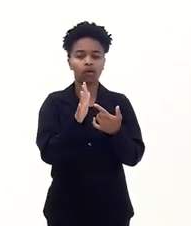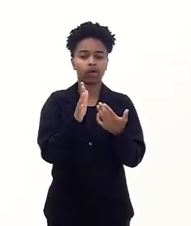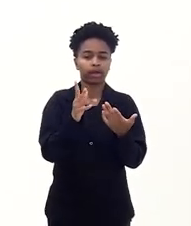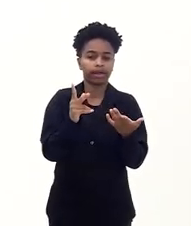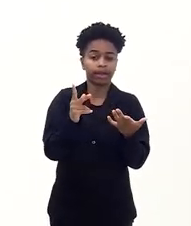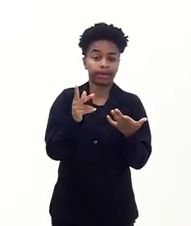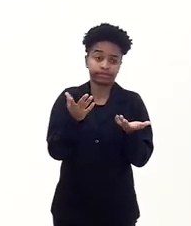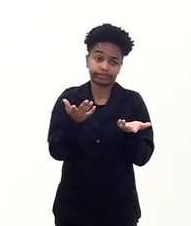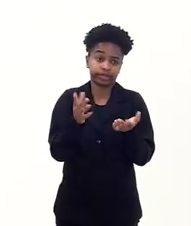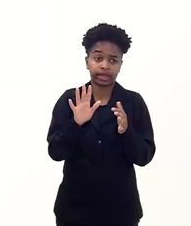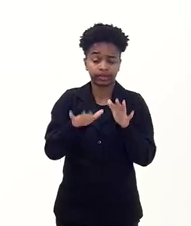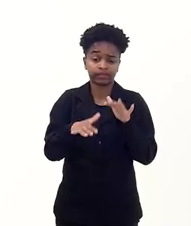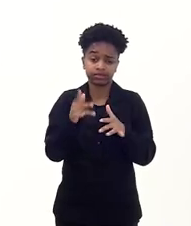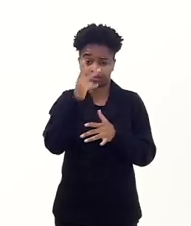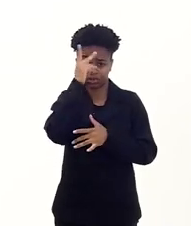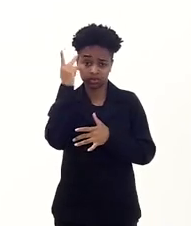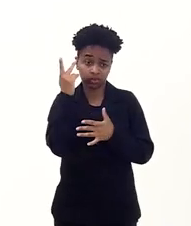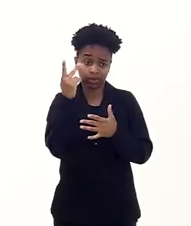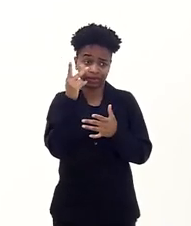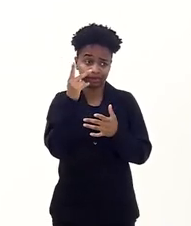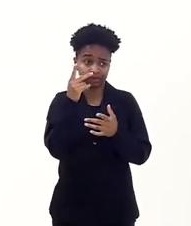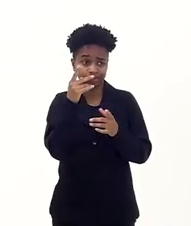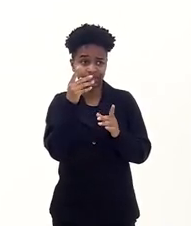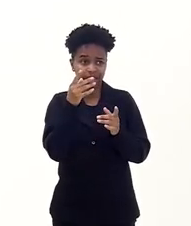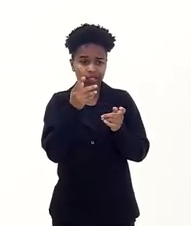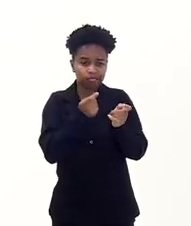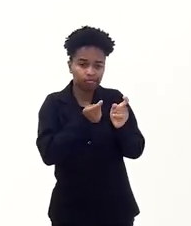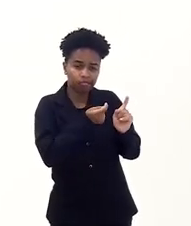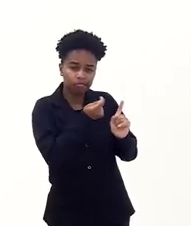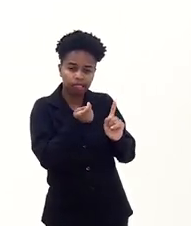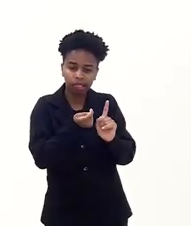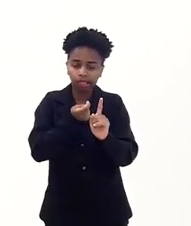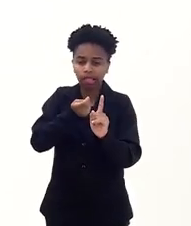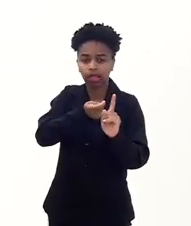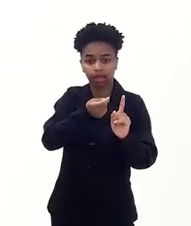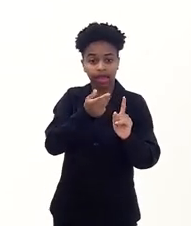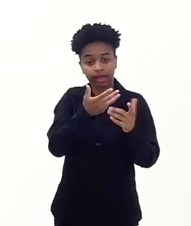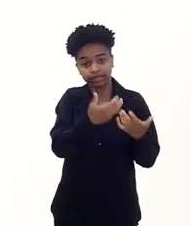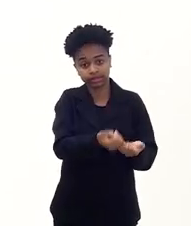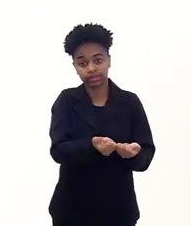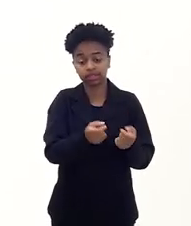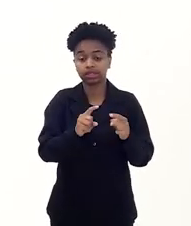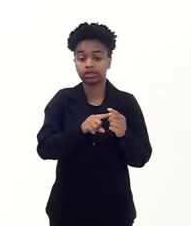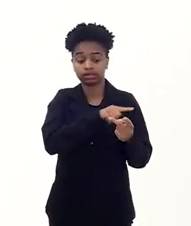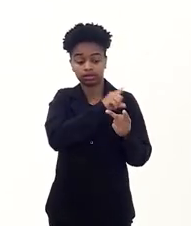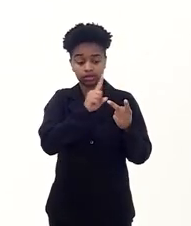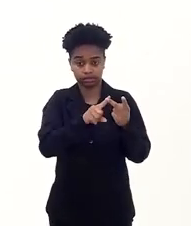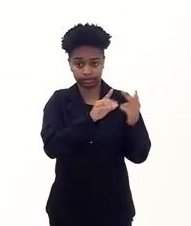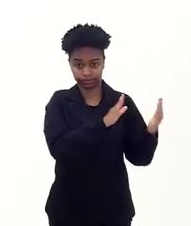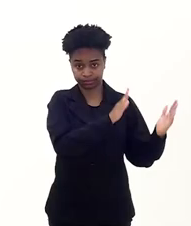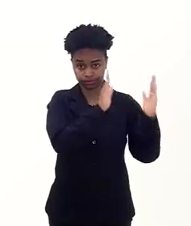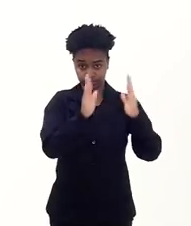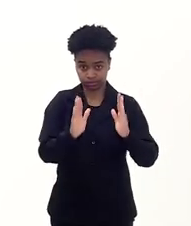pessoas são, infelizmente, ludibriadas. Aí vem a segunda fase, que é justamente o transporte, a viagem das